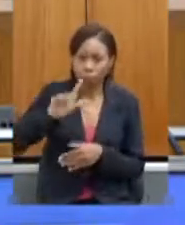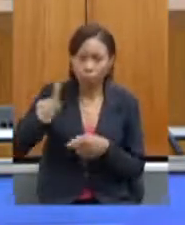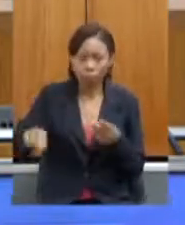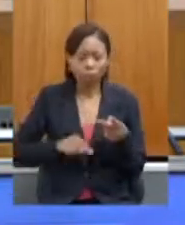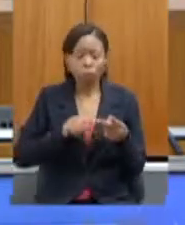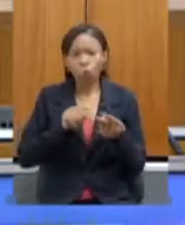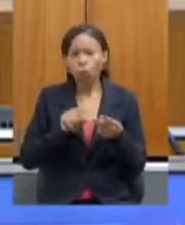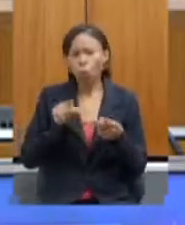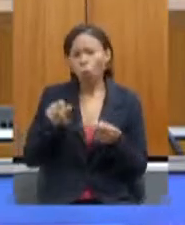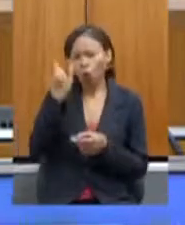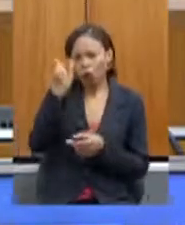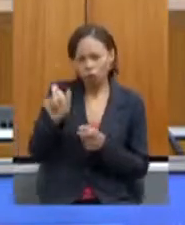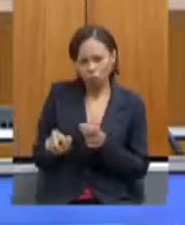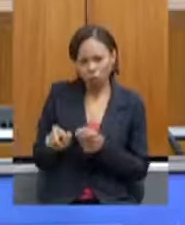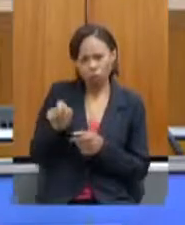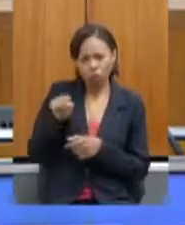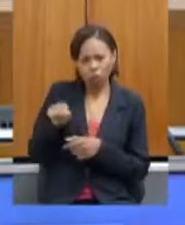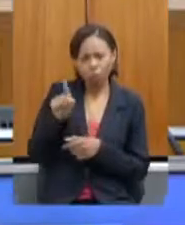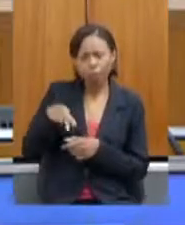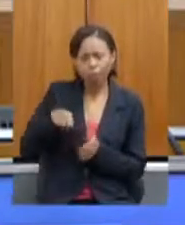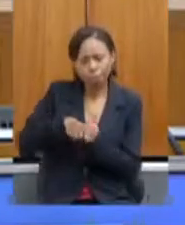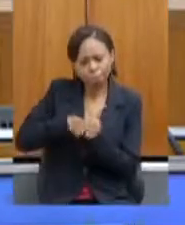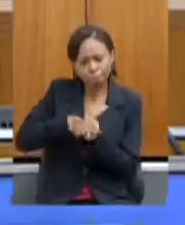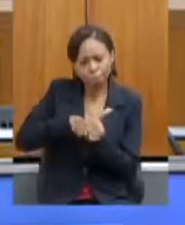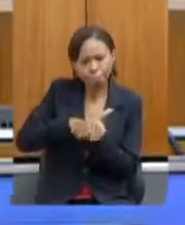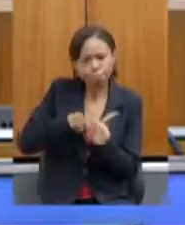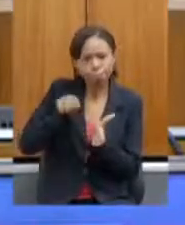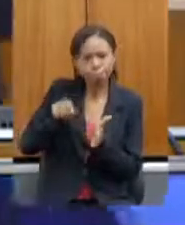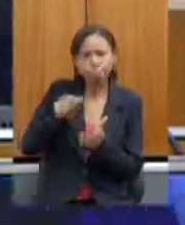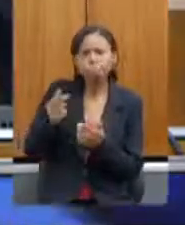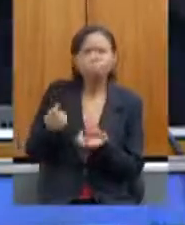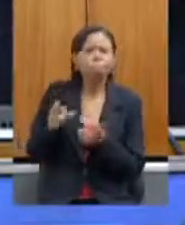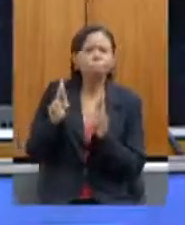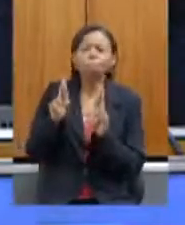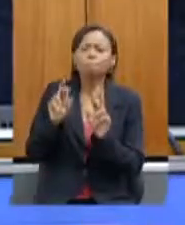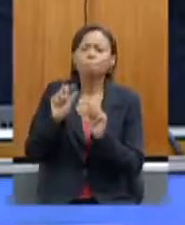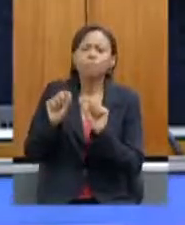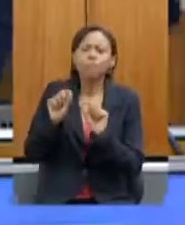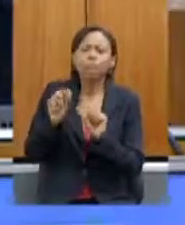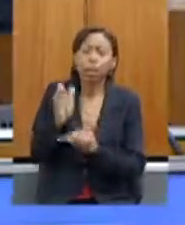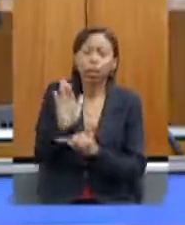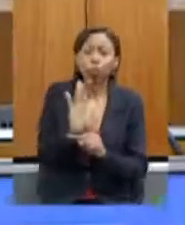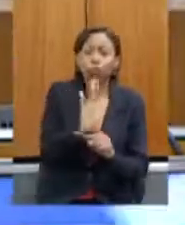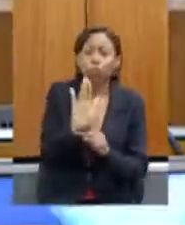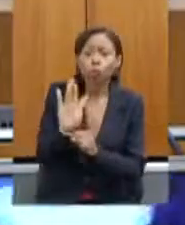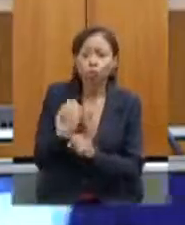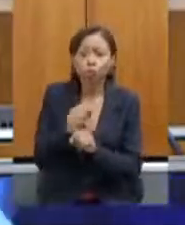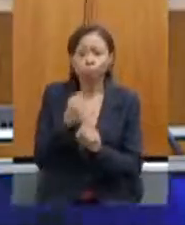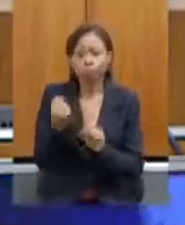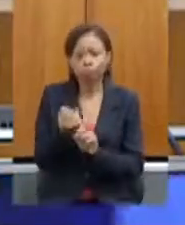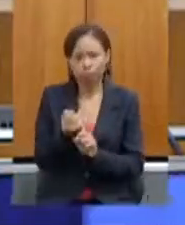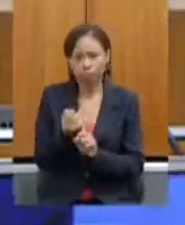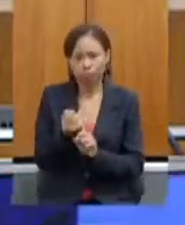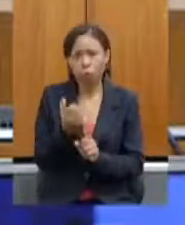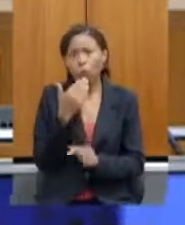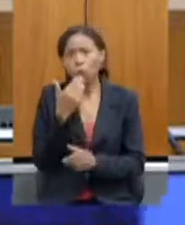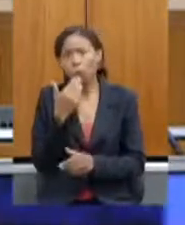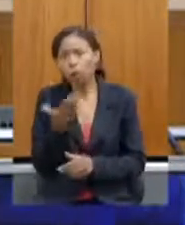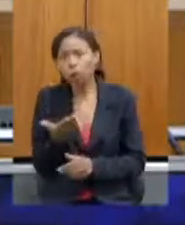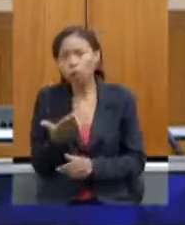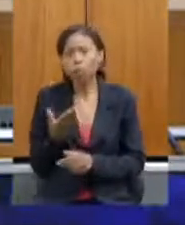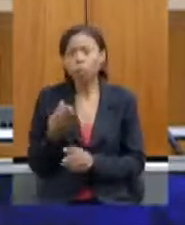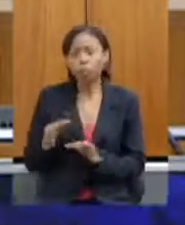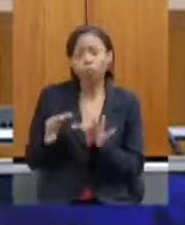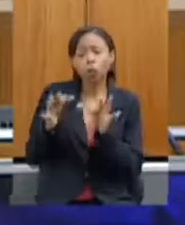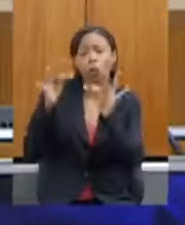do pesquisador exatamente atender esses anseios da sociedade quais são as tecnologias que estão mais necessárias de ser